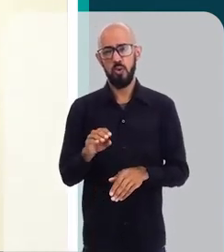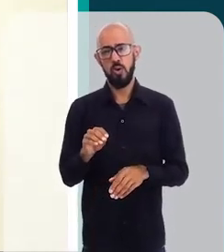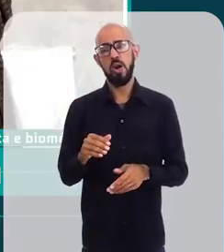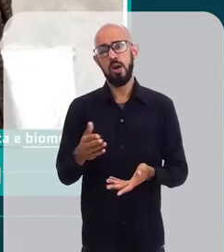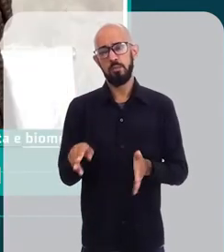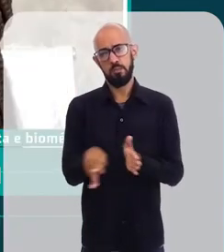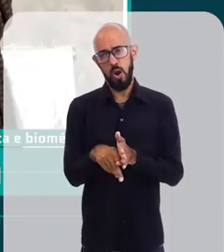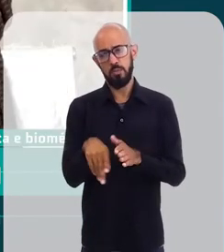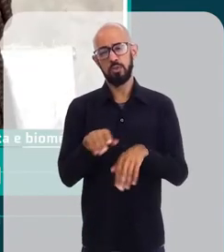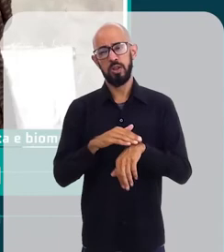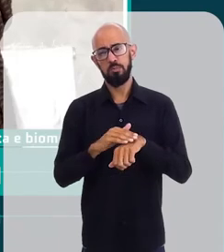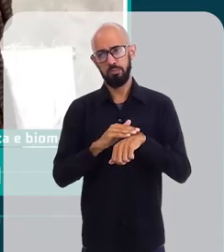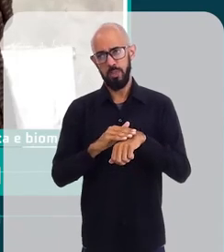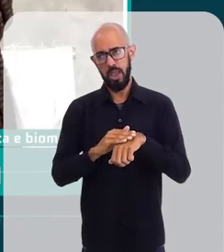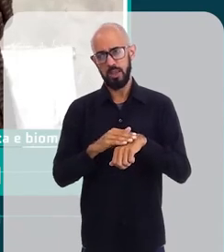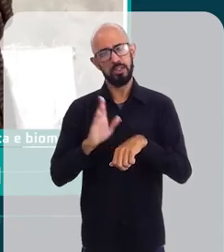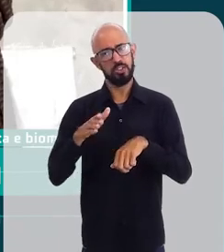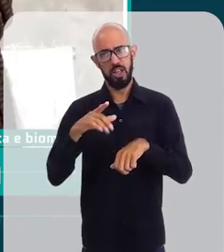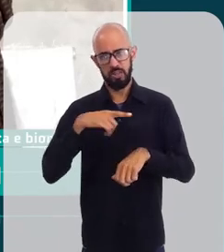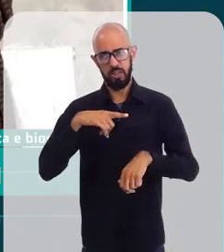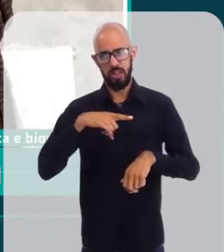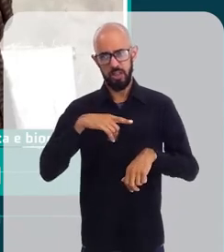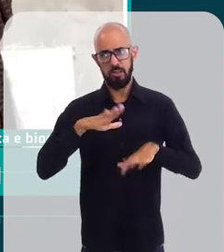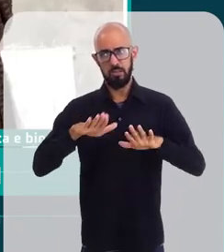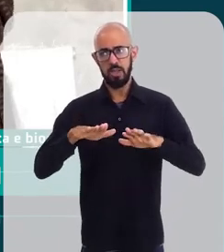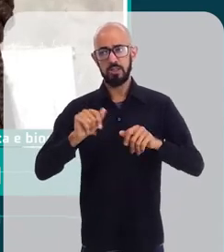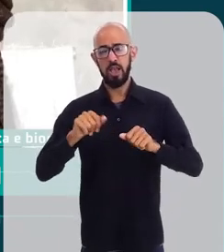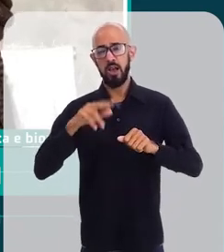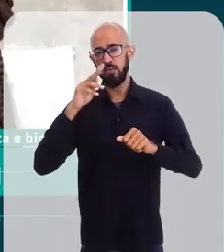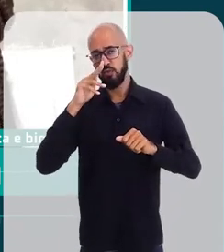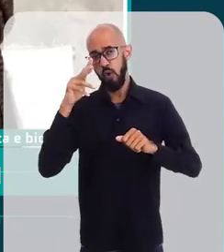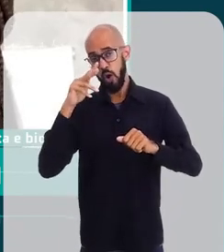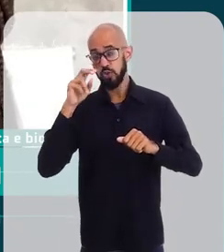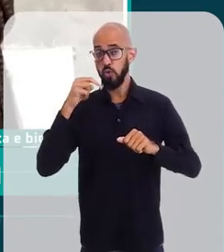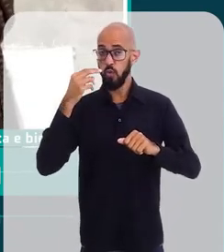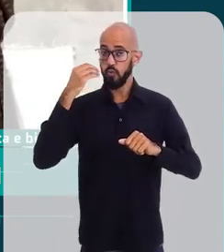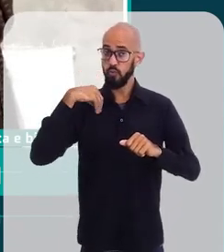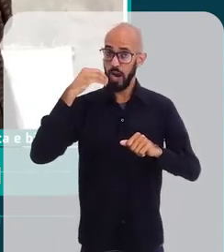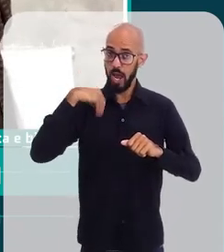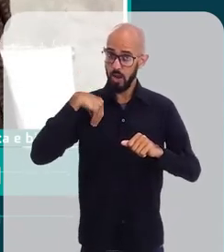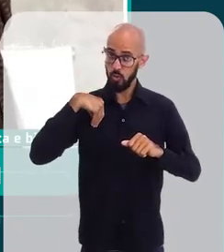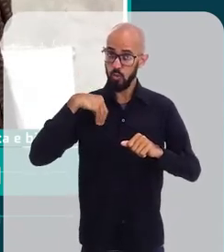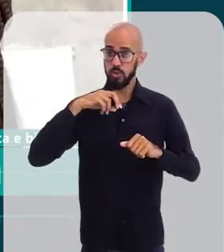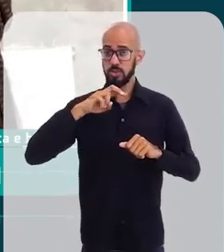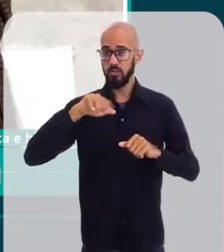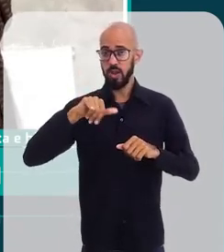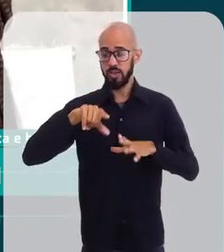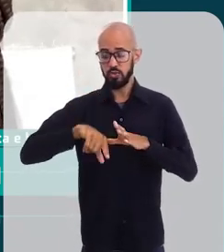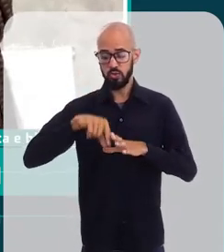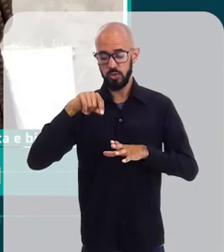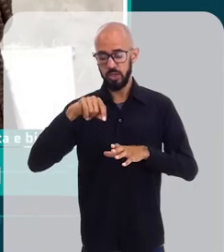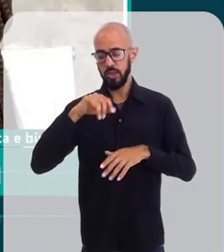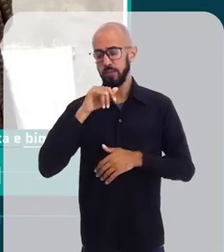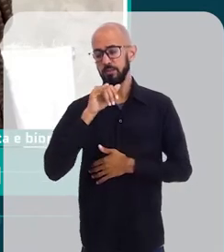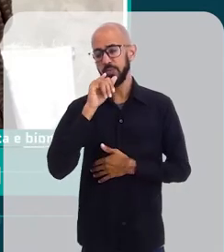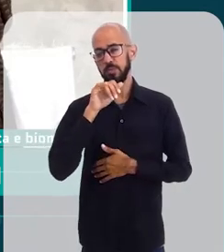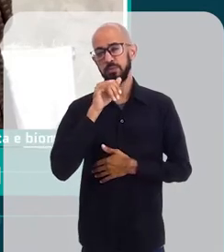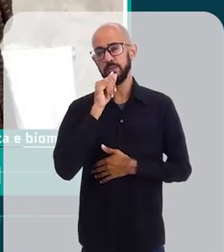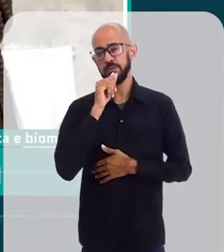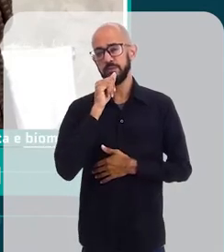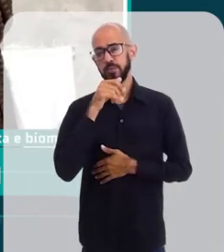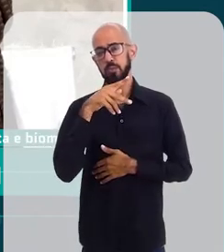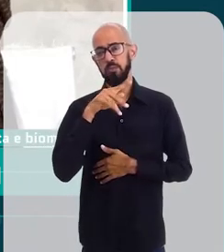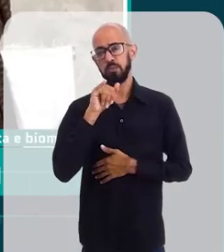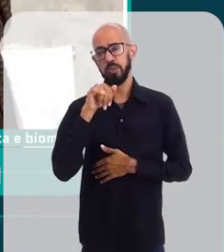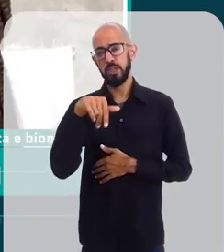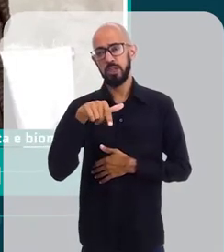tratamentos, sendo que a intensidade do que você vai utilizar, por exemplo, a concentração no peeling, a frequência...